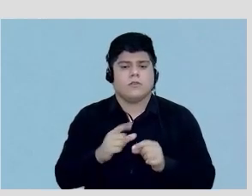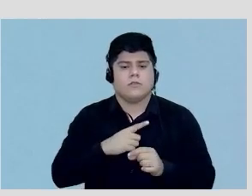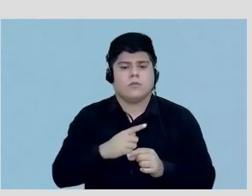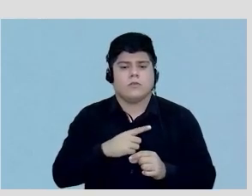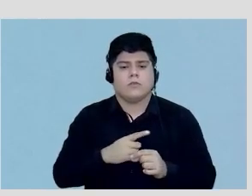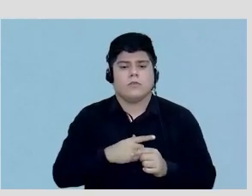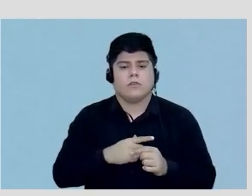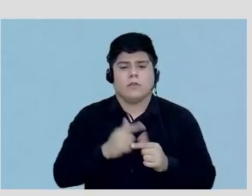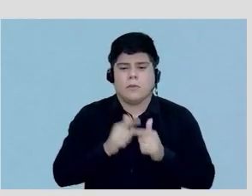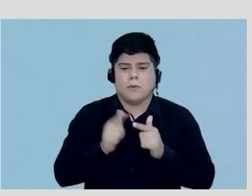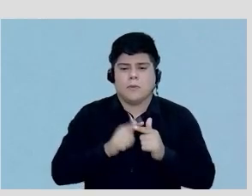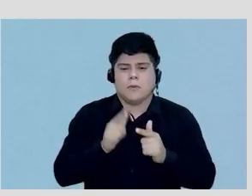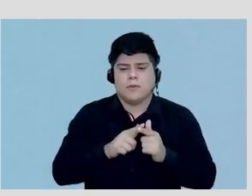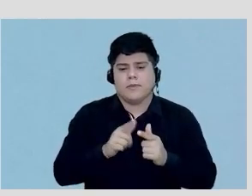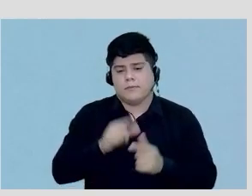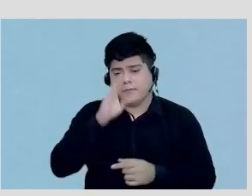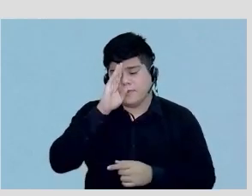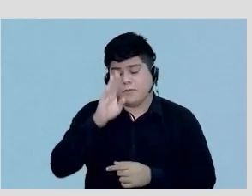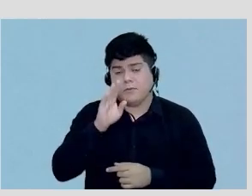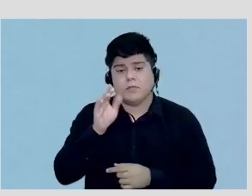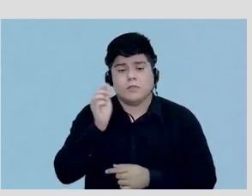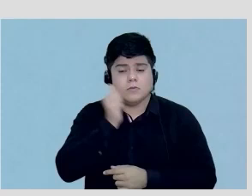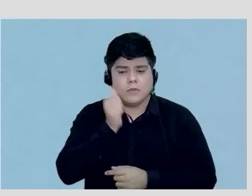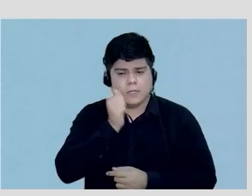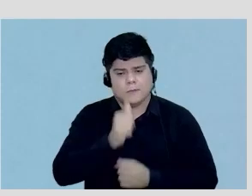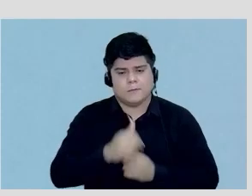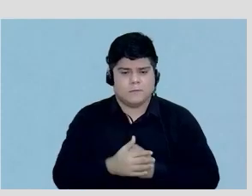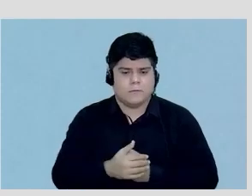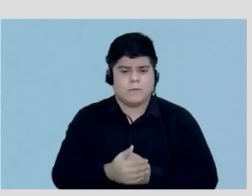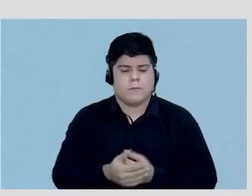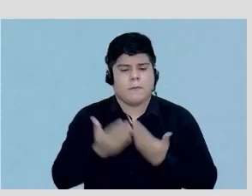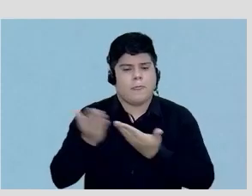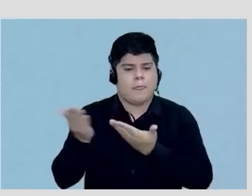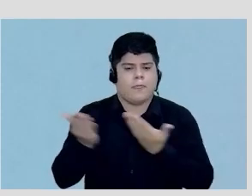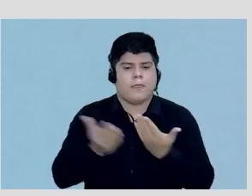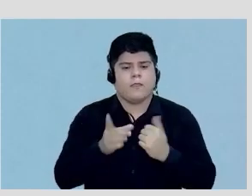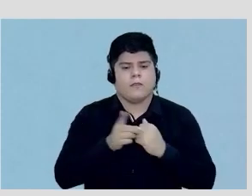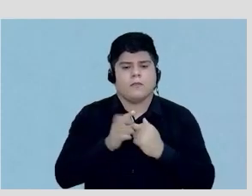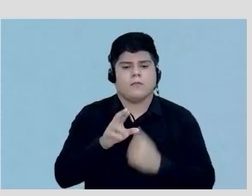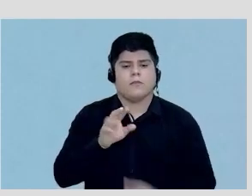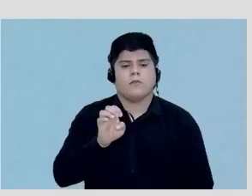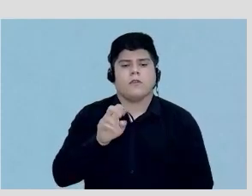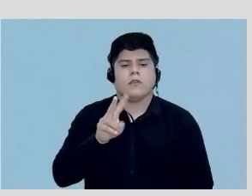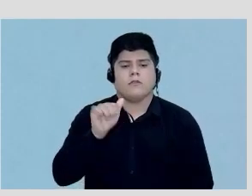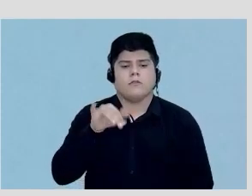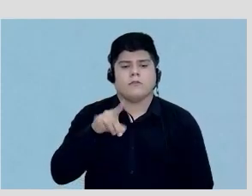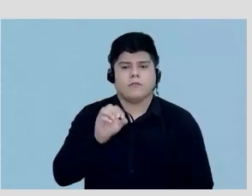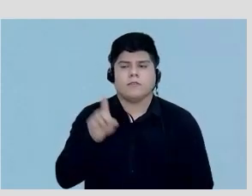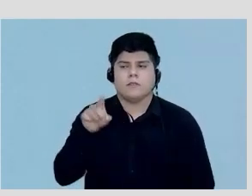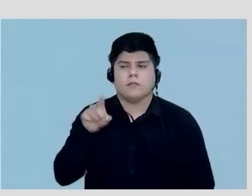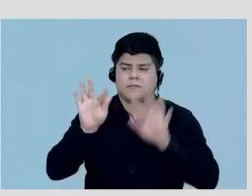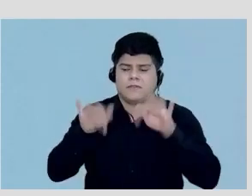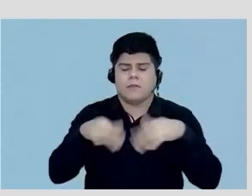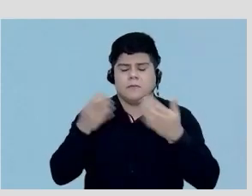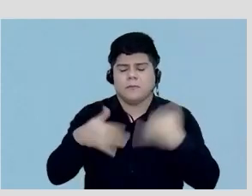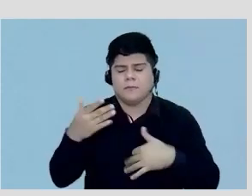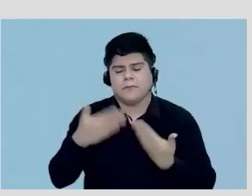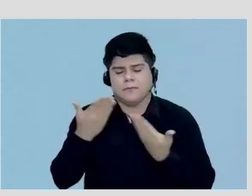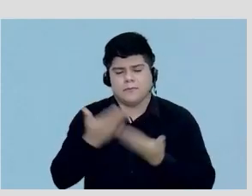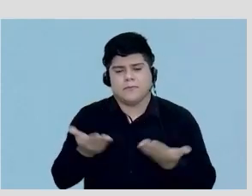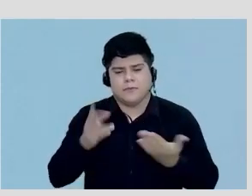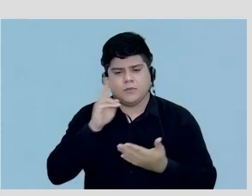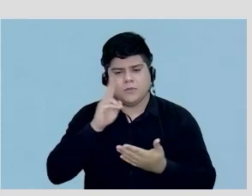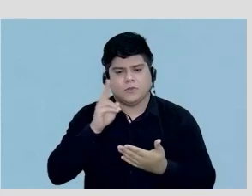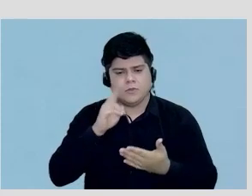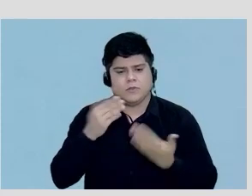disfunção microvascular especialmente na FIMED eu gostaria de chamar então o doutor Evandro para fazer as considerações finais desse